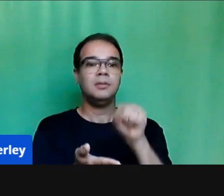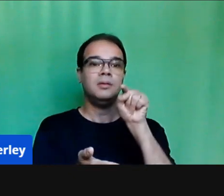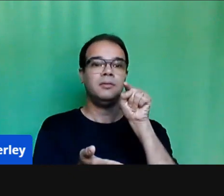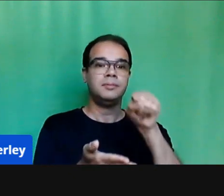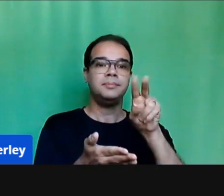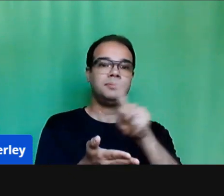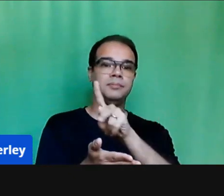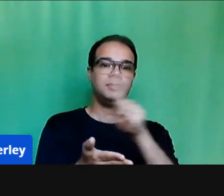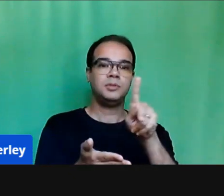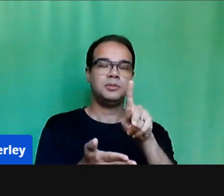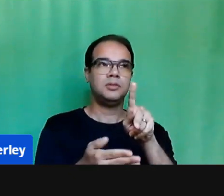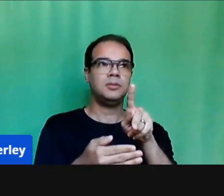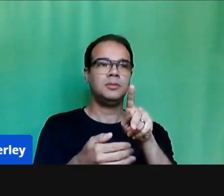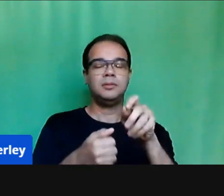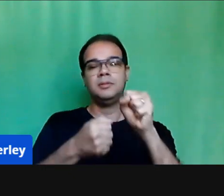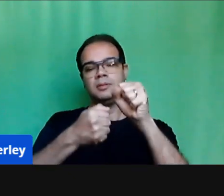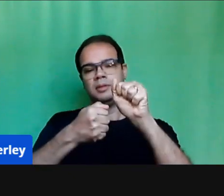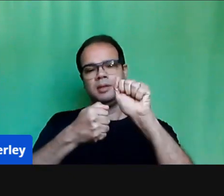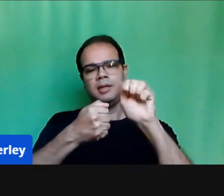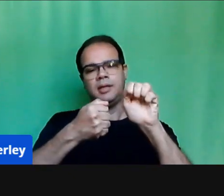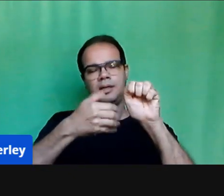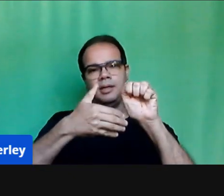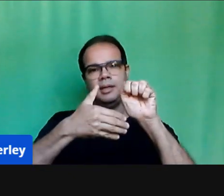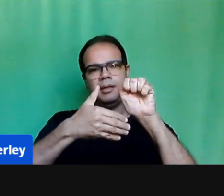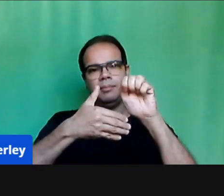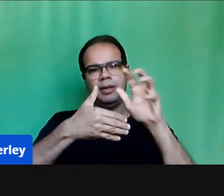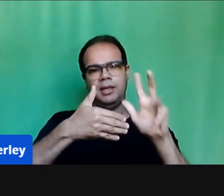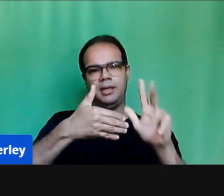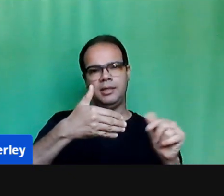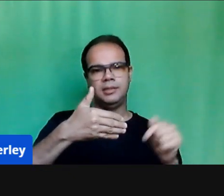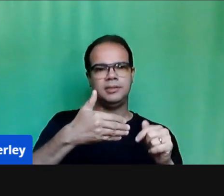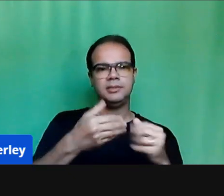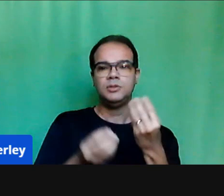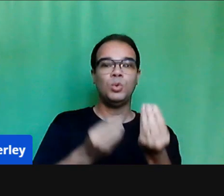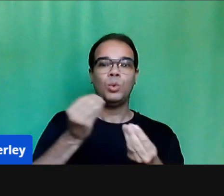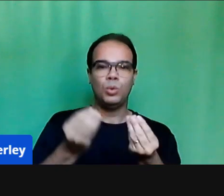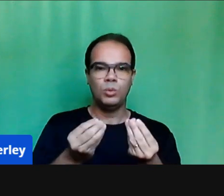alfabetização, como você alfabetiza as crianças